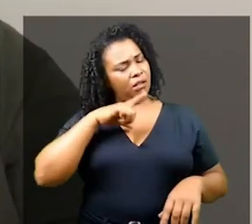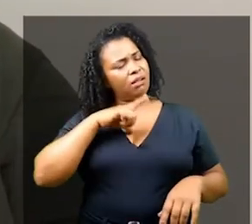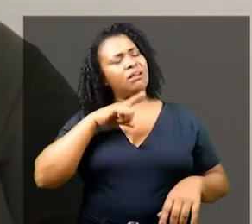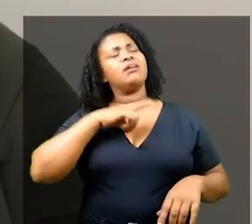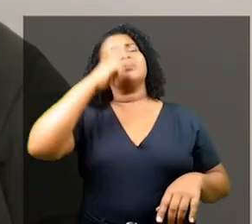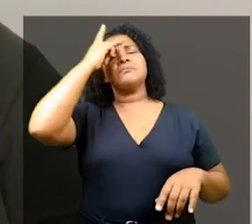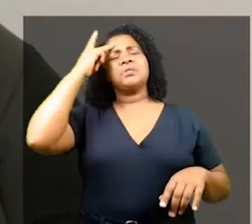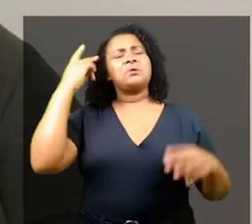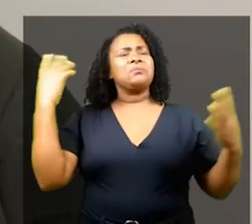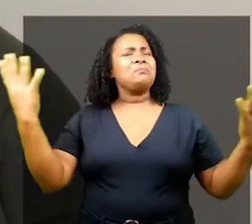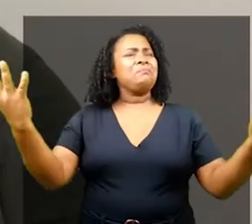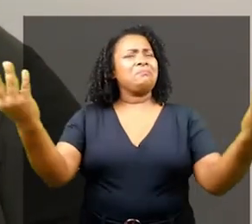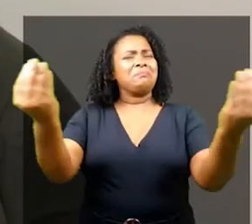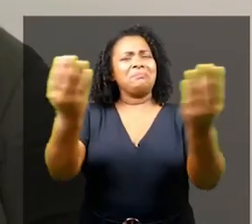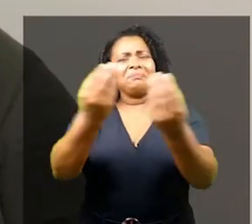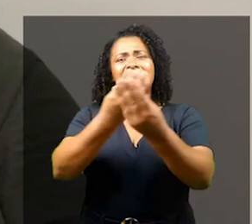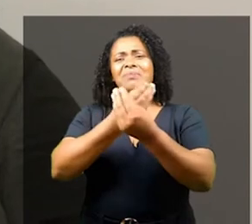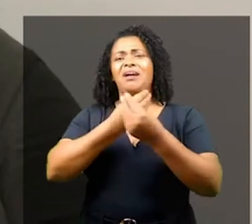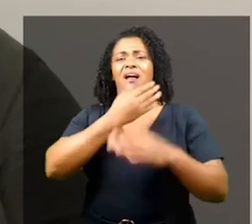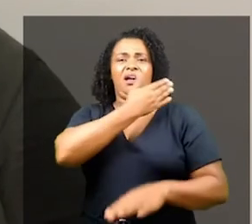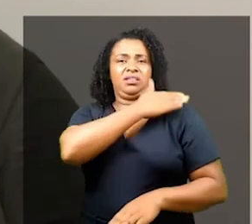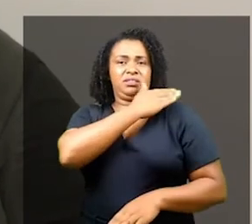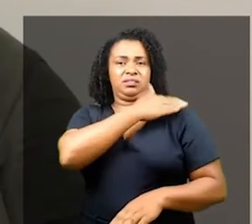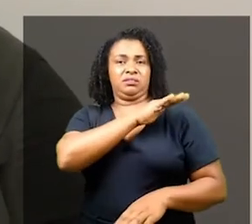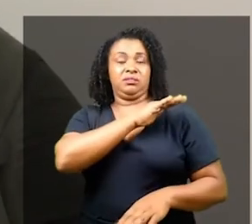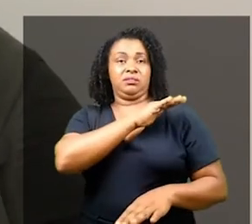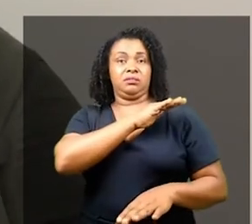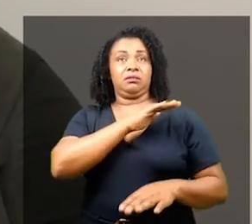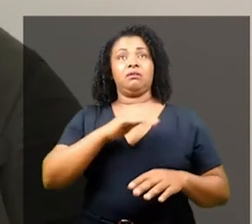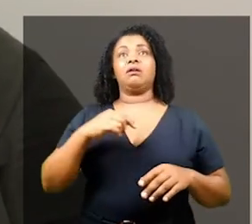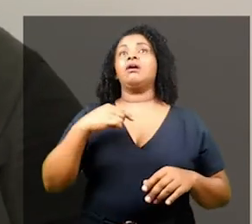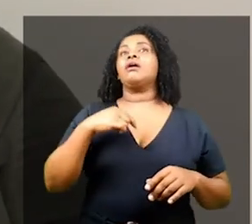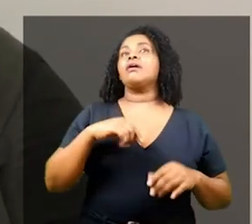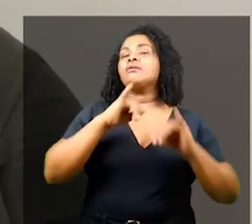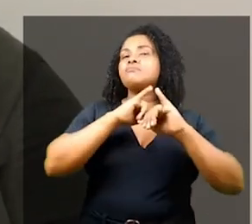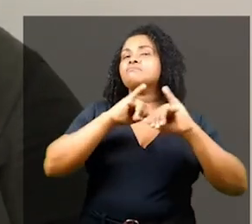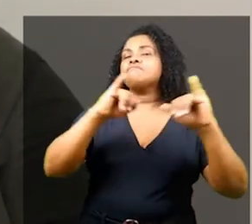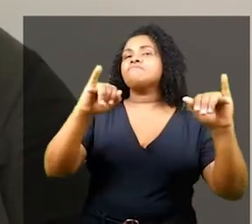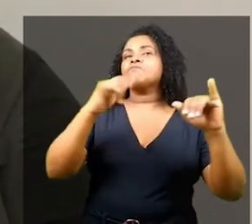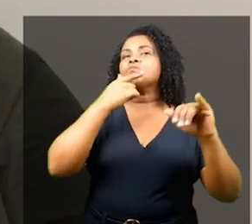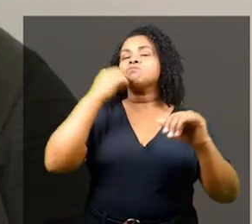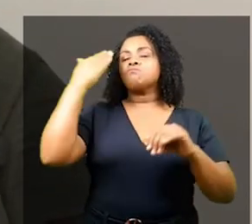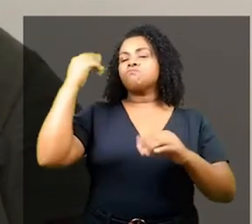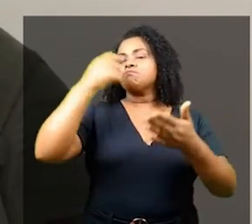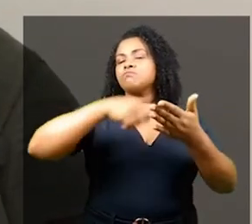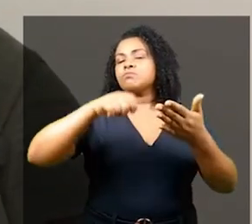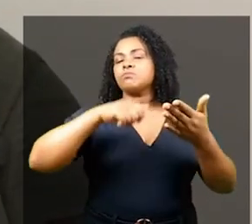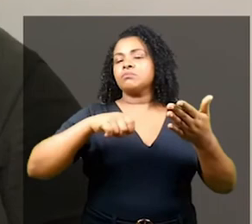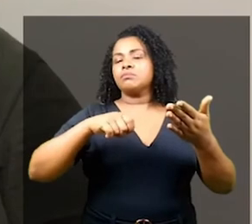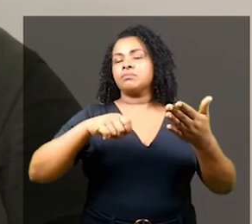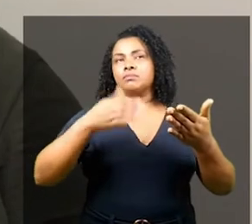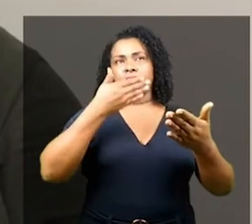O que acontece ao redor do mundo ecoa aqui de um jeito diferente. Então, eu abro aspas pra